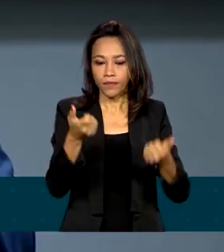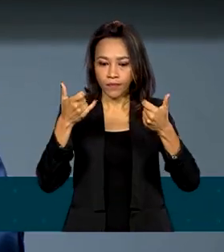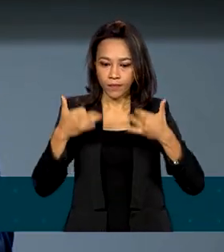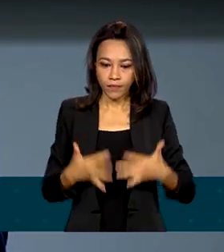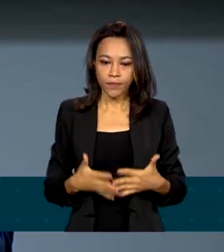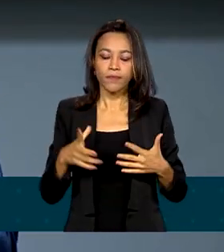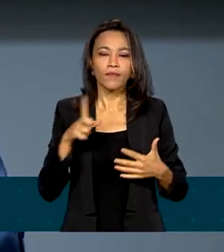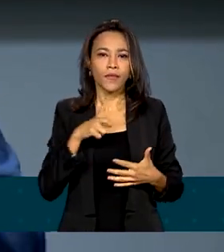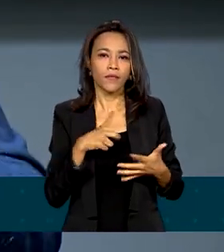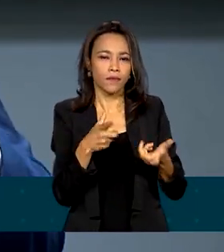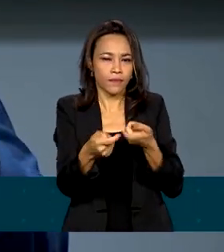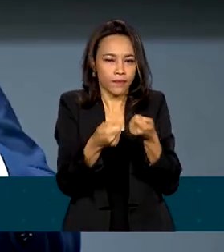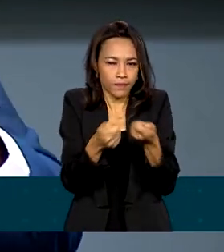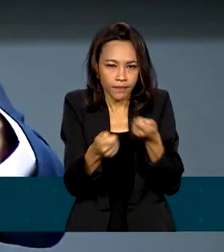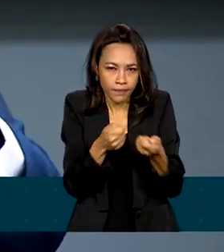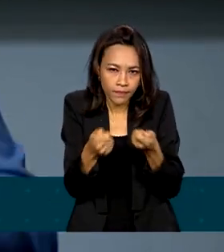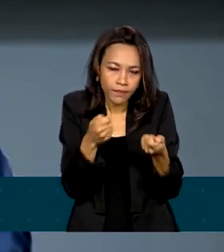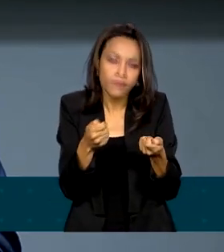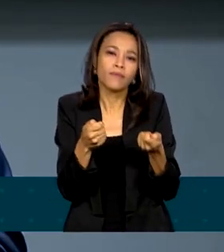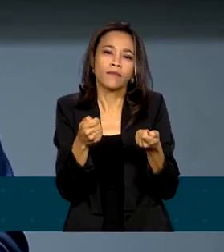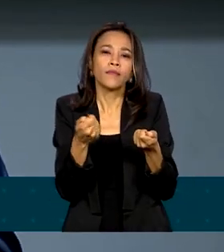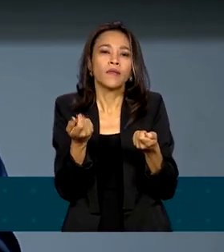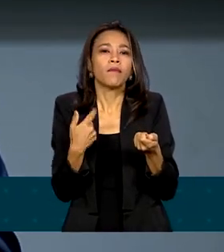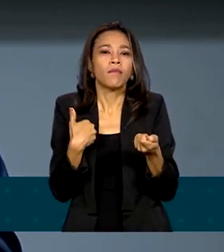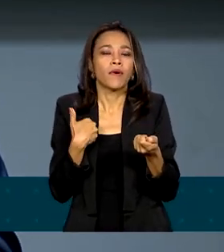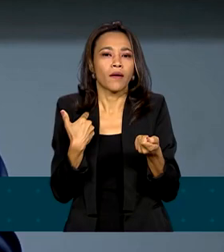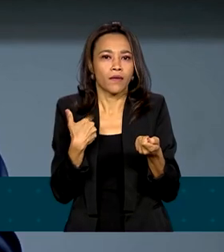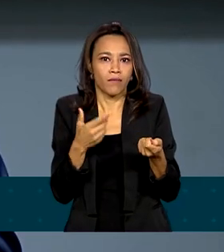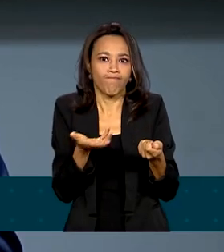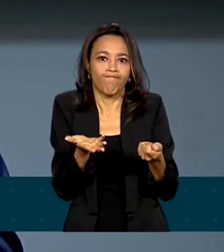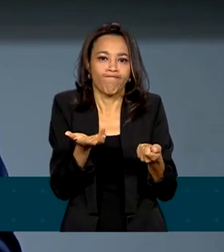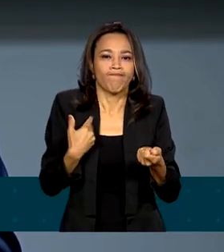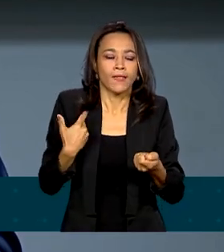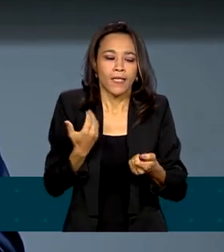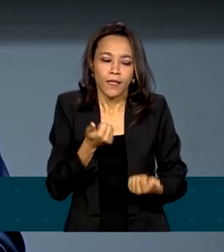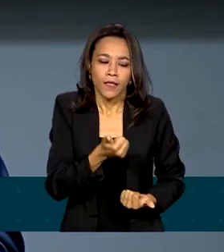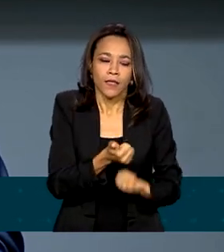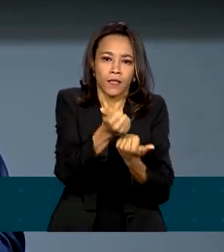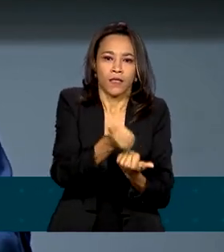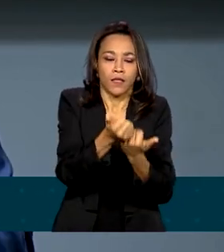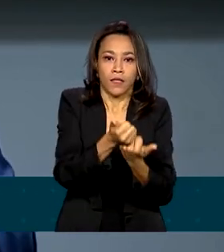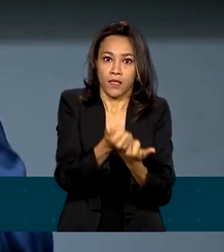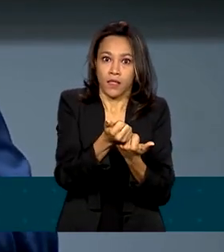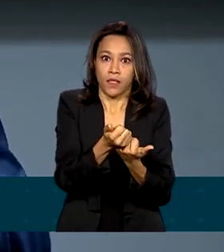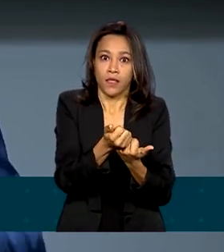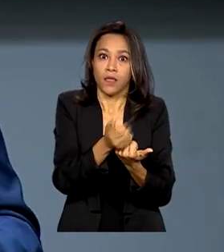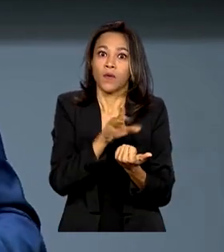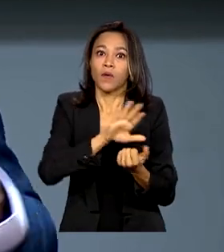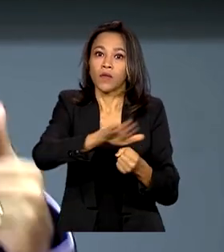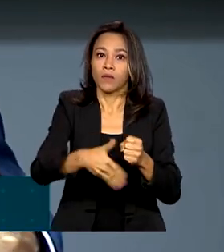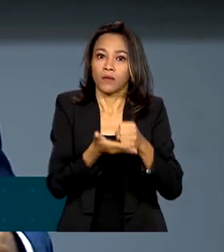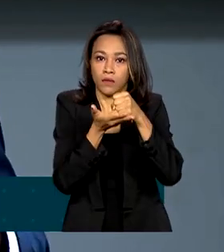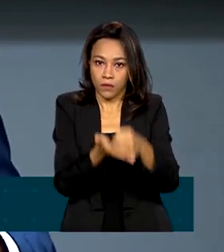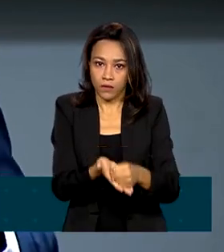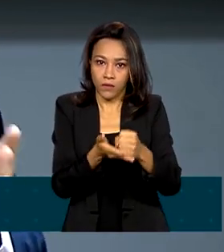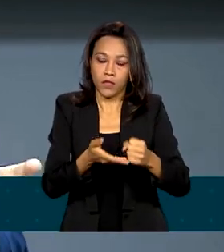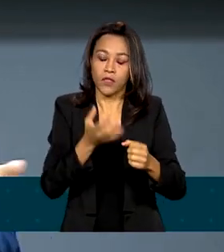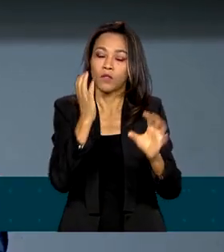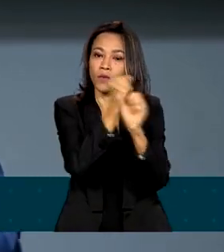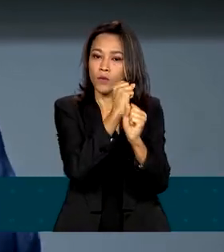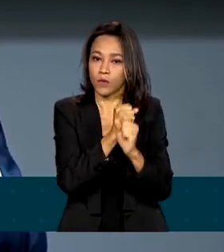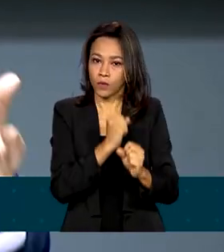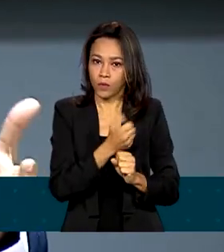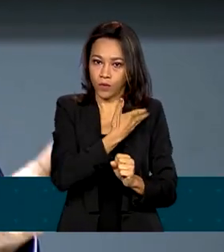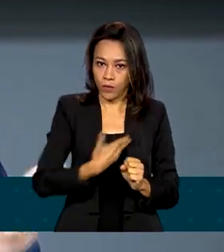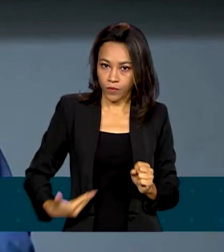de economia, justamente para dar sustentabilidade para as contas públicas, mas você não tem uma rigidez absoluta,